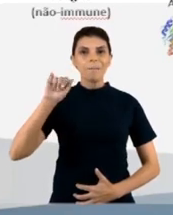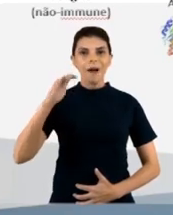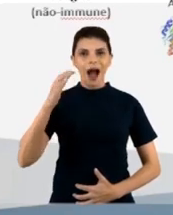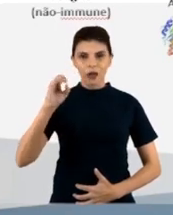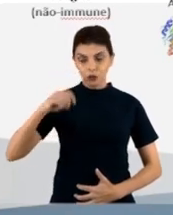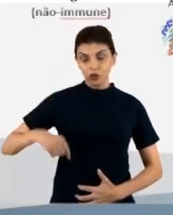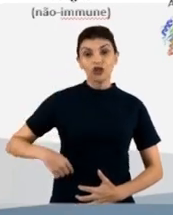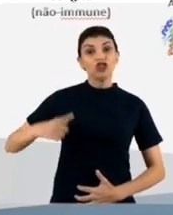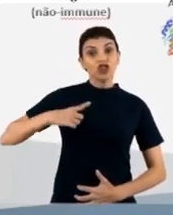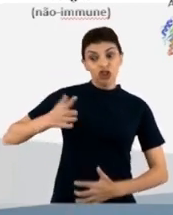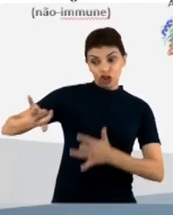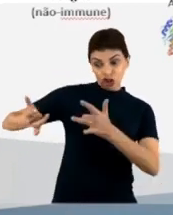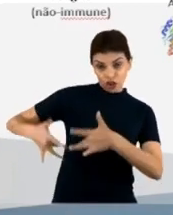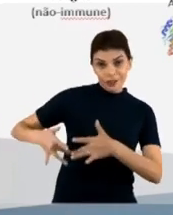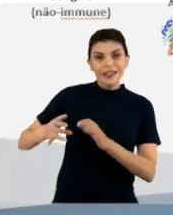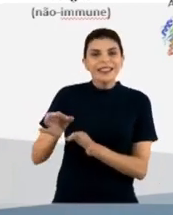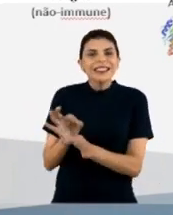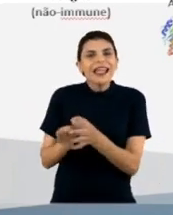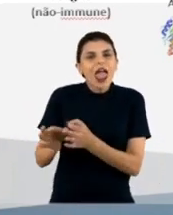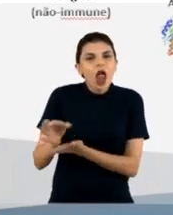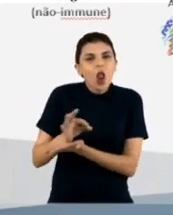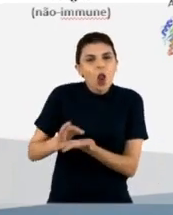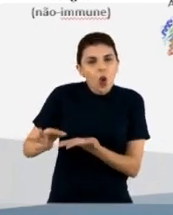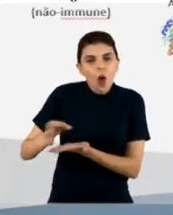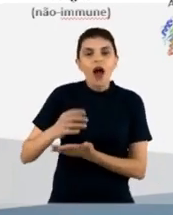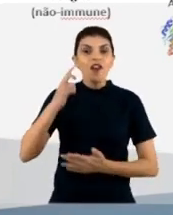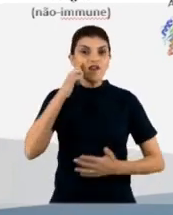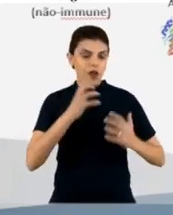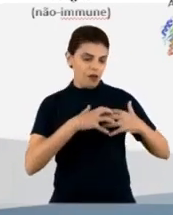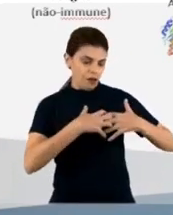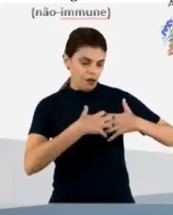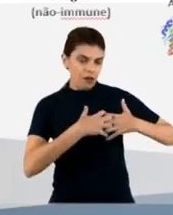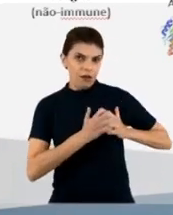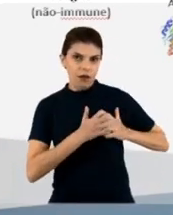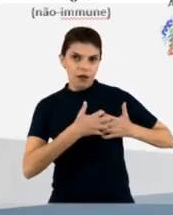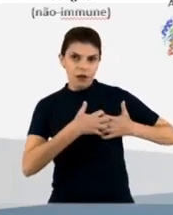estar armazenadas, e também a função cardíaca para